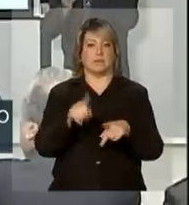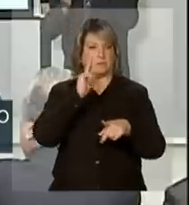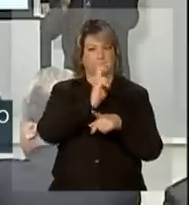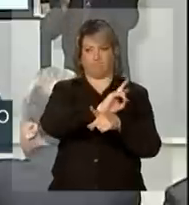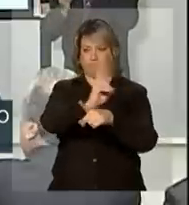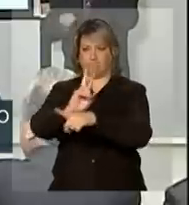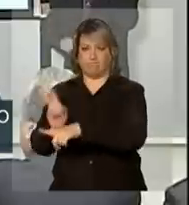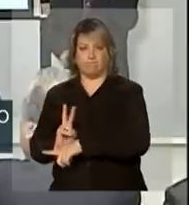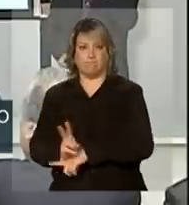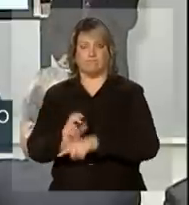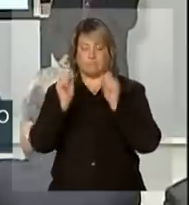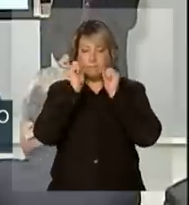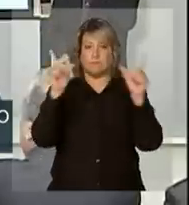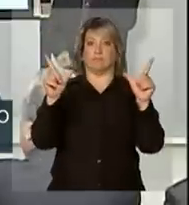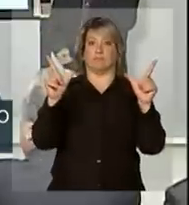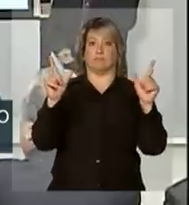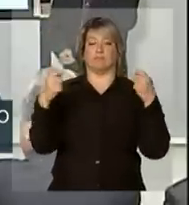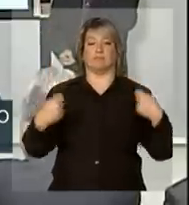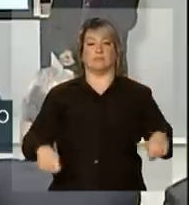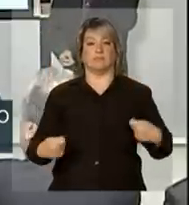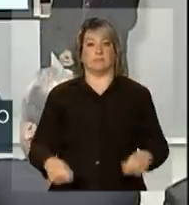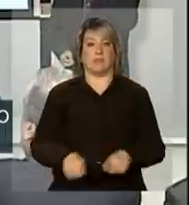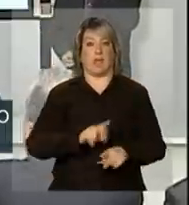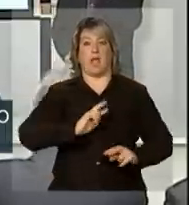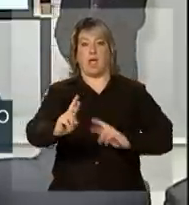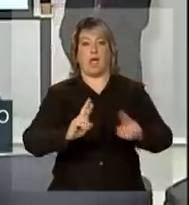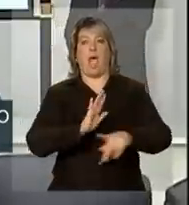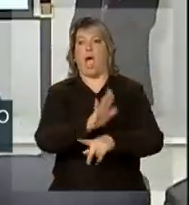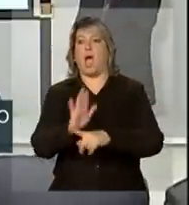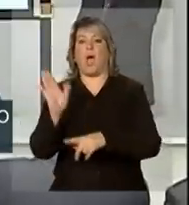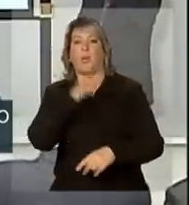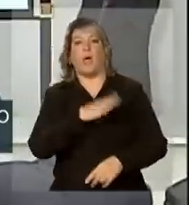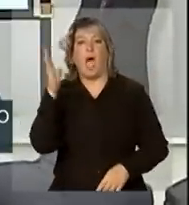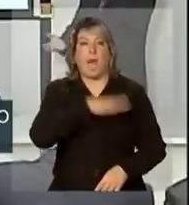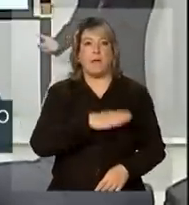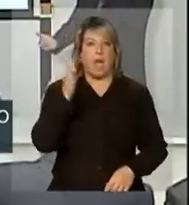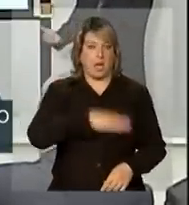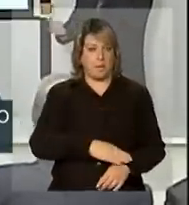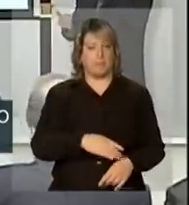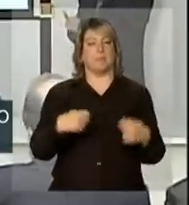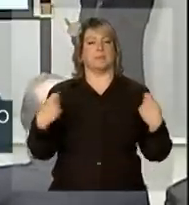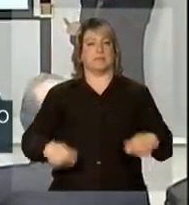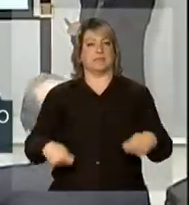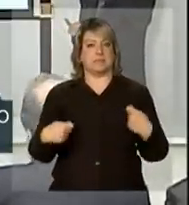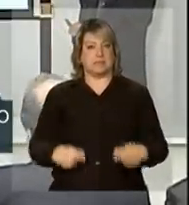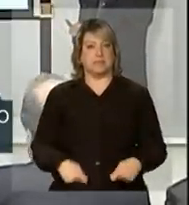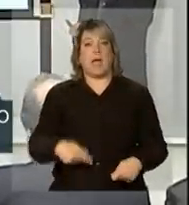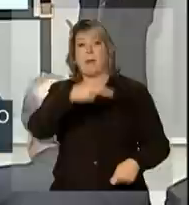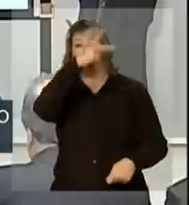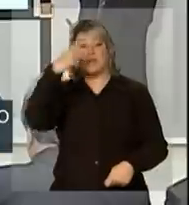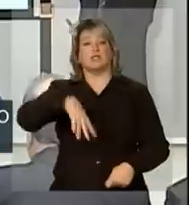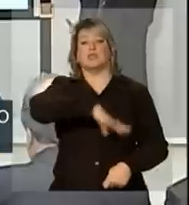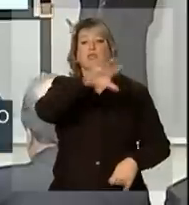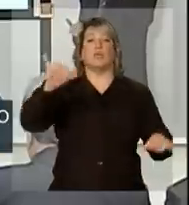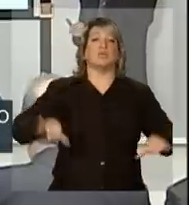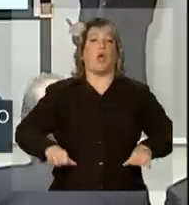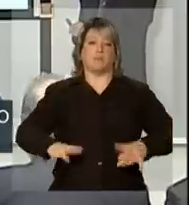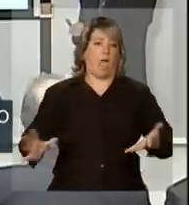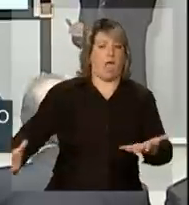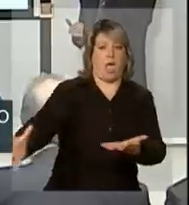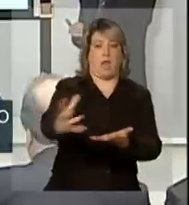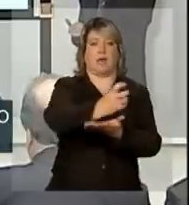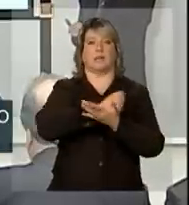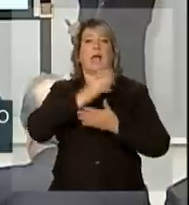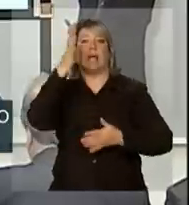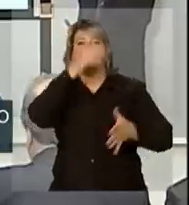ferramentas de atuação preventiva e resposta aos eventos, ferramentas de remover as pessoas de situações